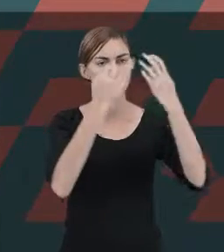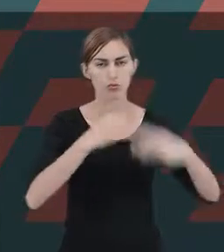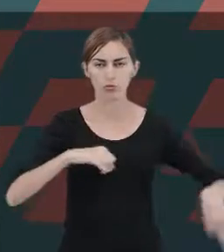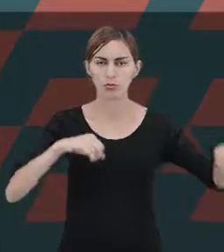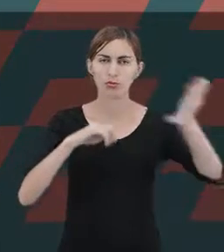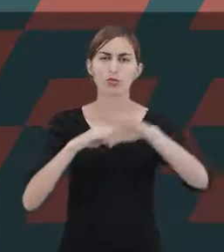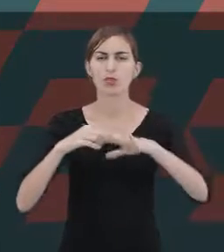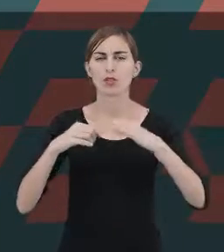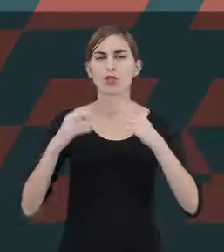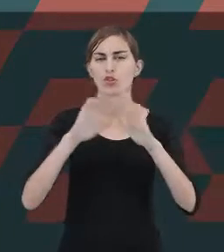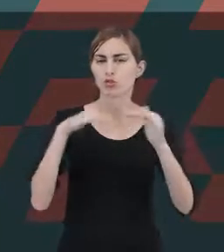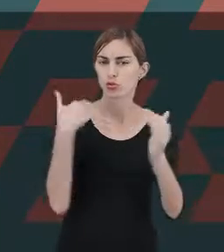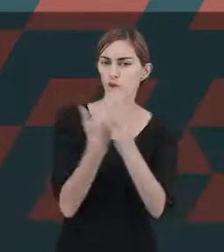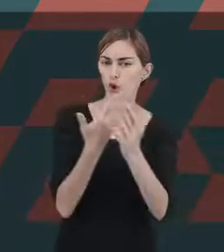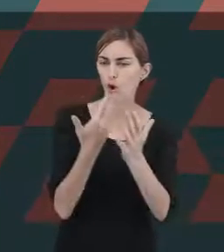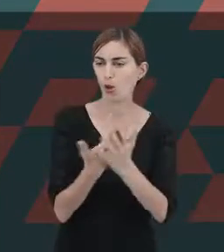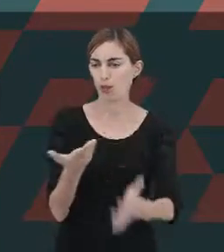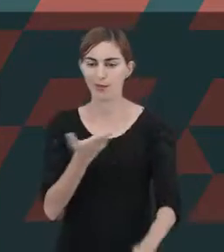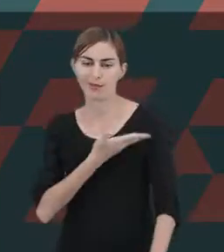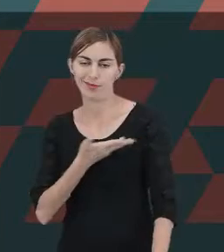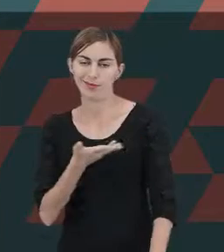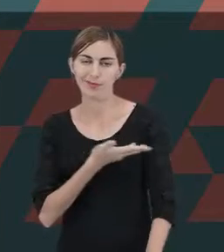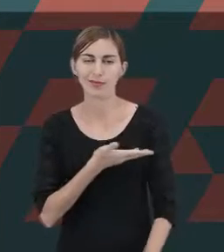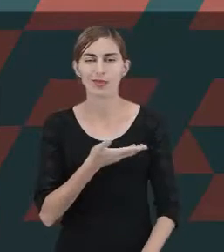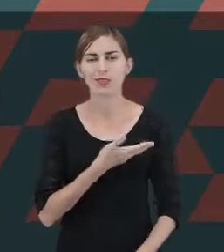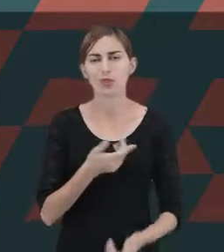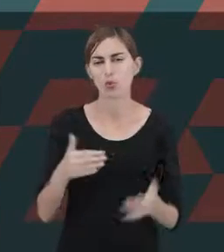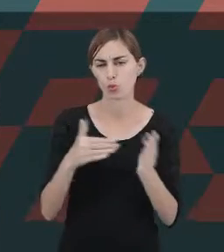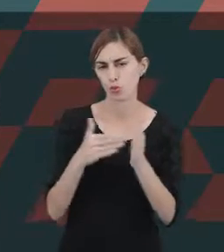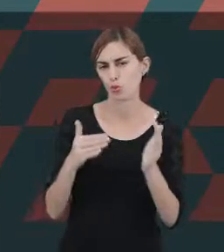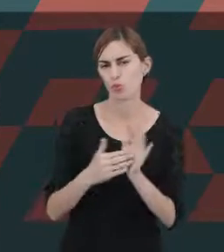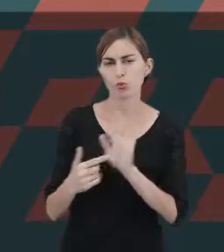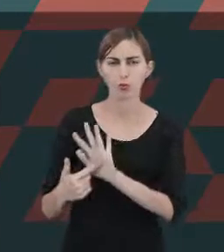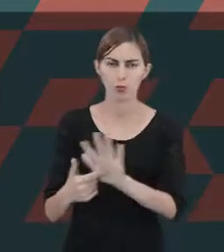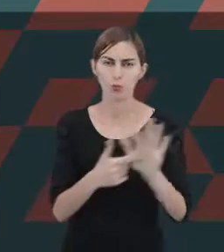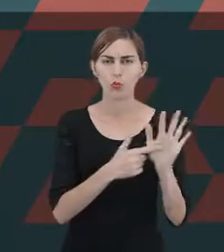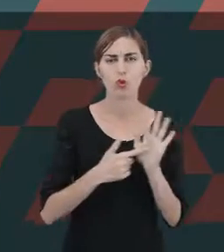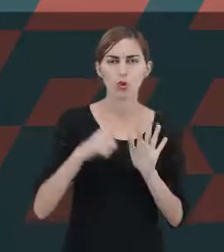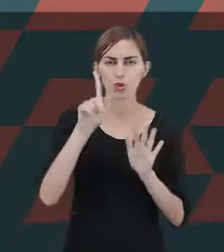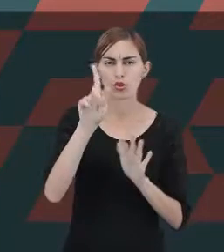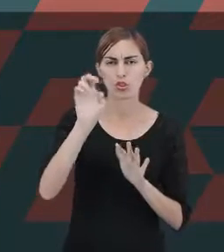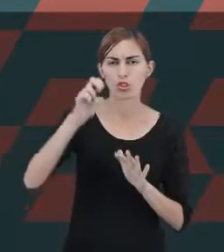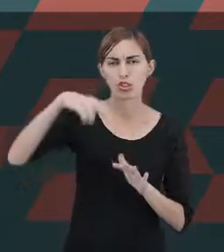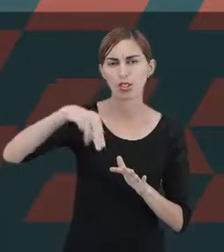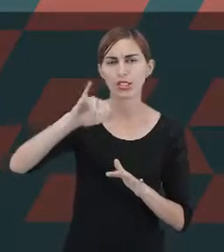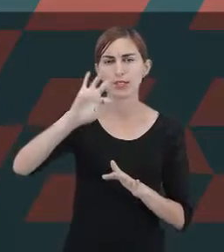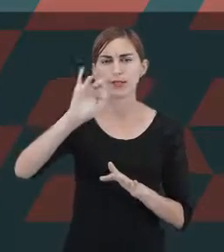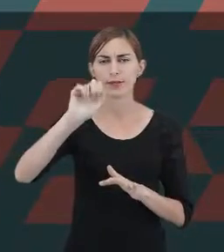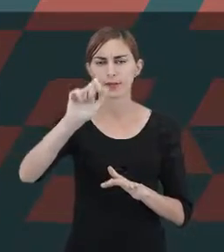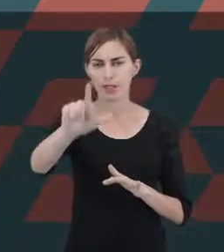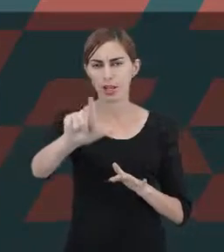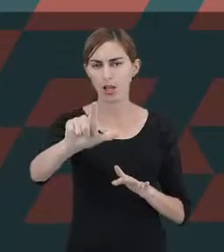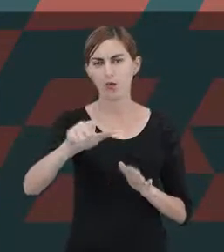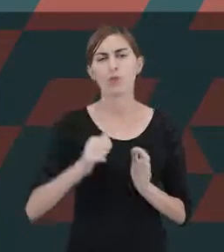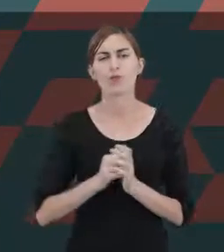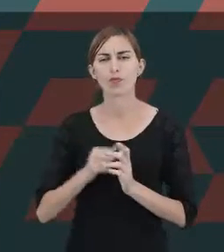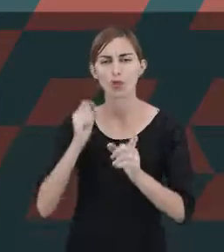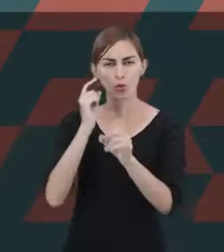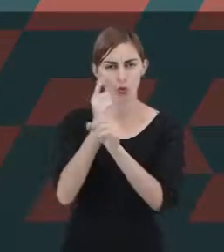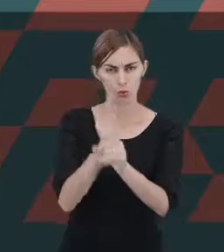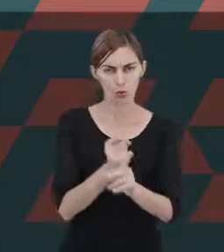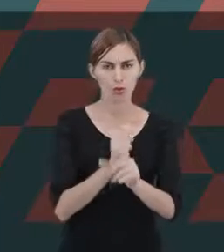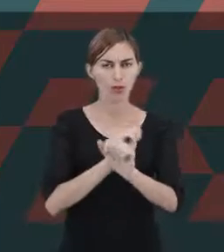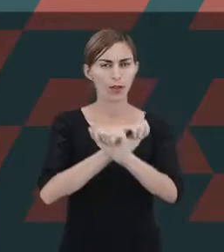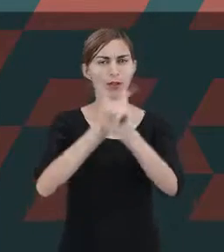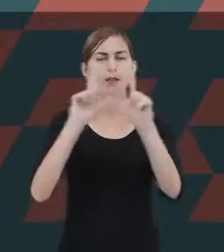escola e amigos. E, por último, ele apresenta a fase genital, que seria o reconhecimento e, claro,